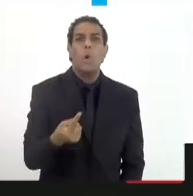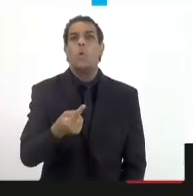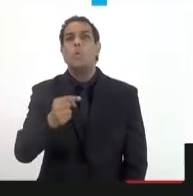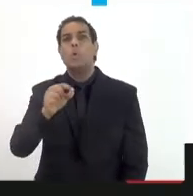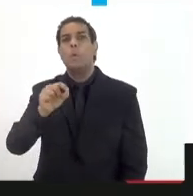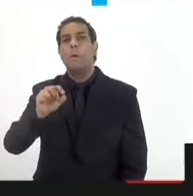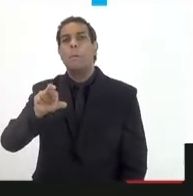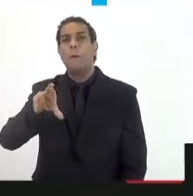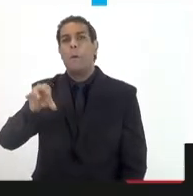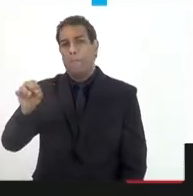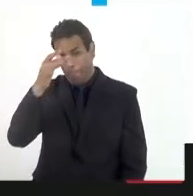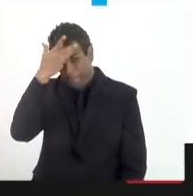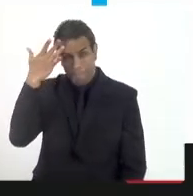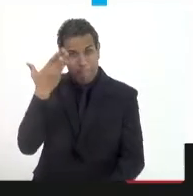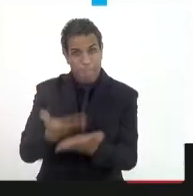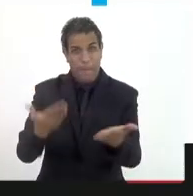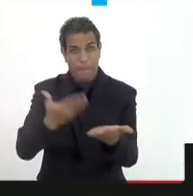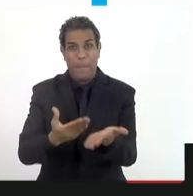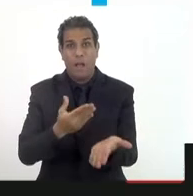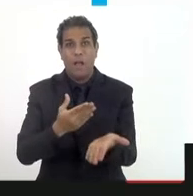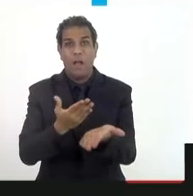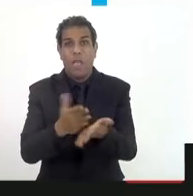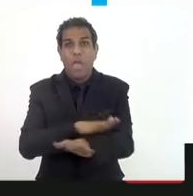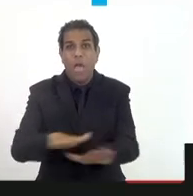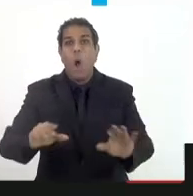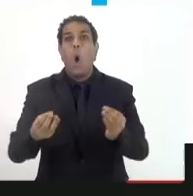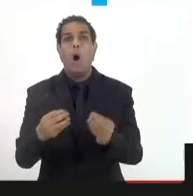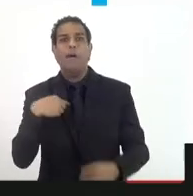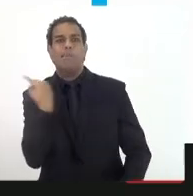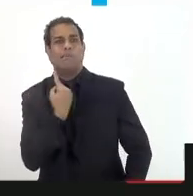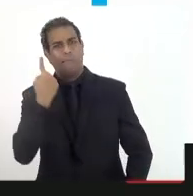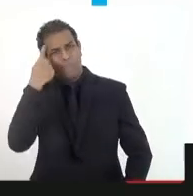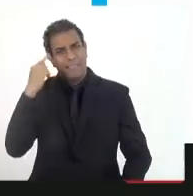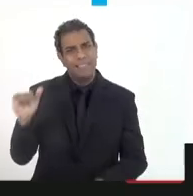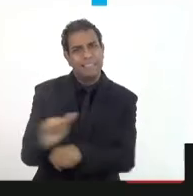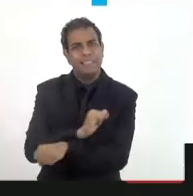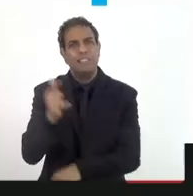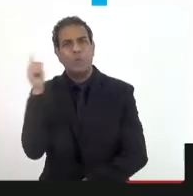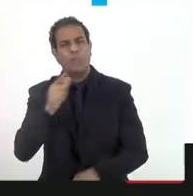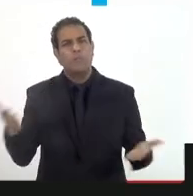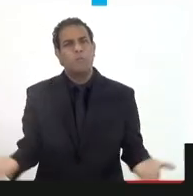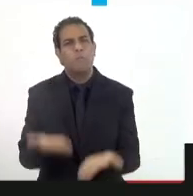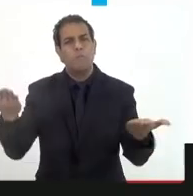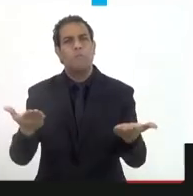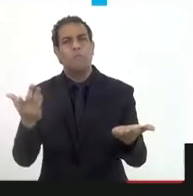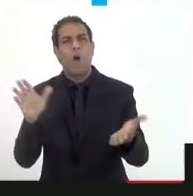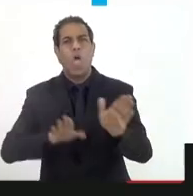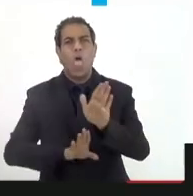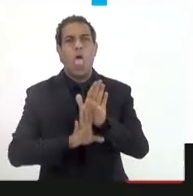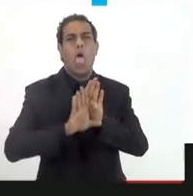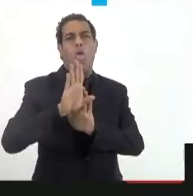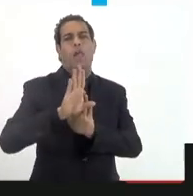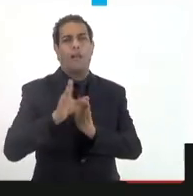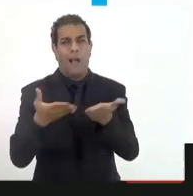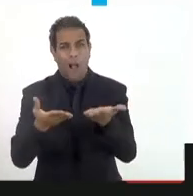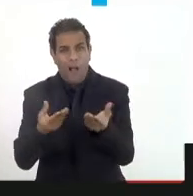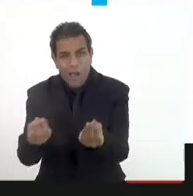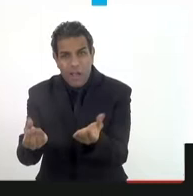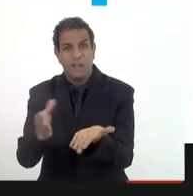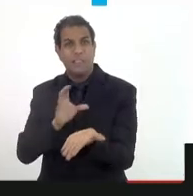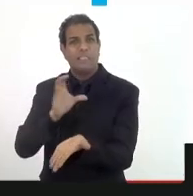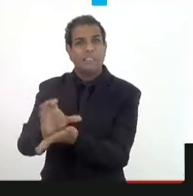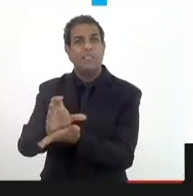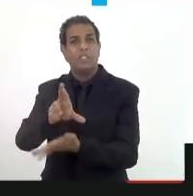carteira assinada, uma coisa muito barra pesada, e a gente precisa ter estratégia e a ideia do Fundo Soberano está contribuindo para isso, com